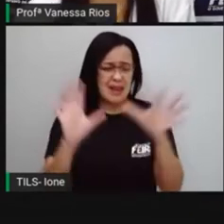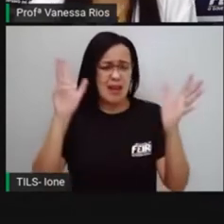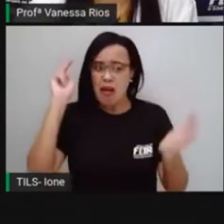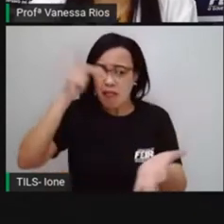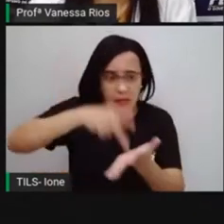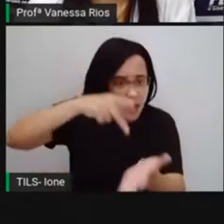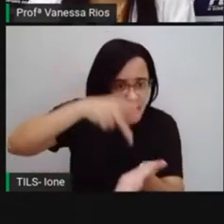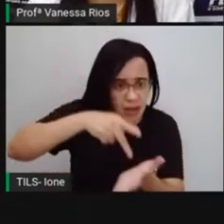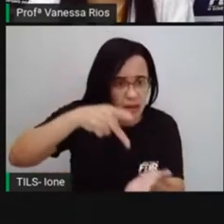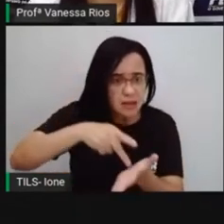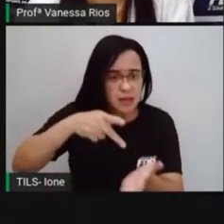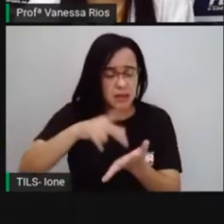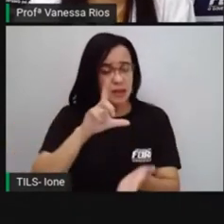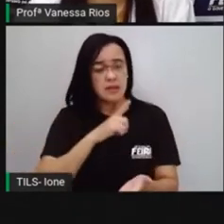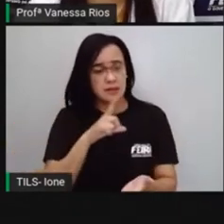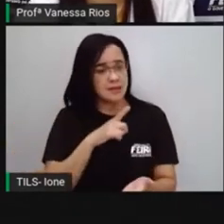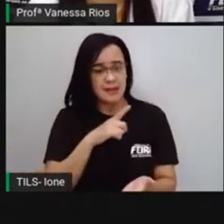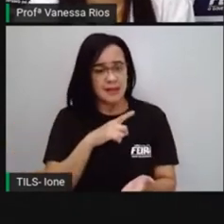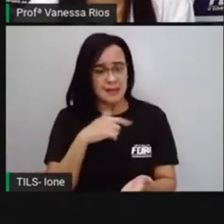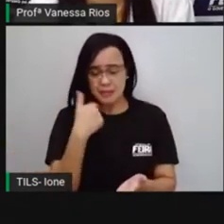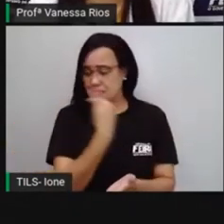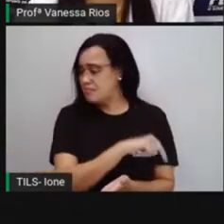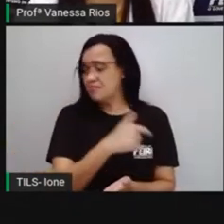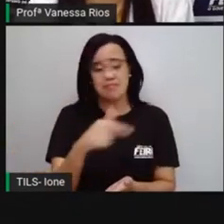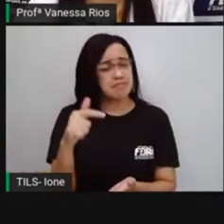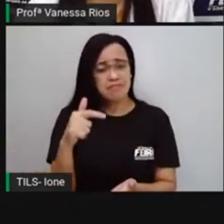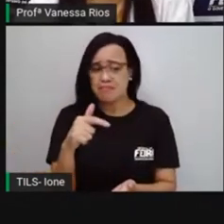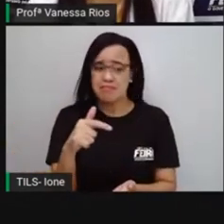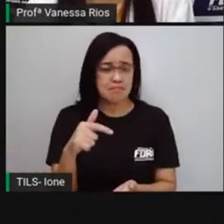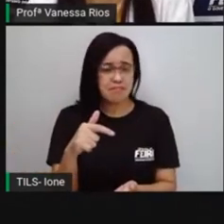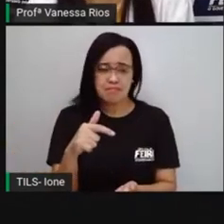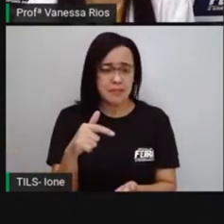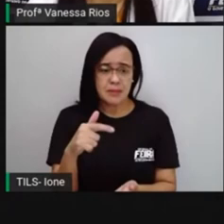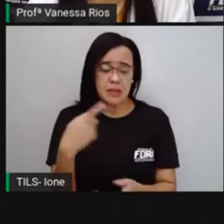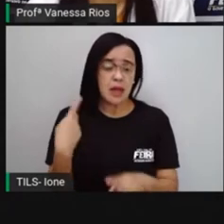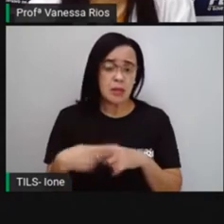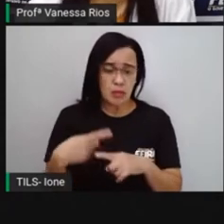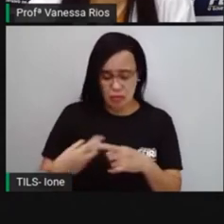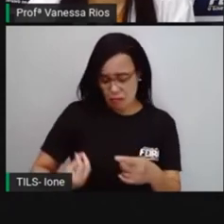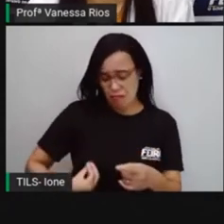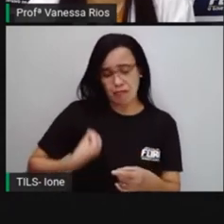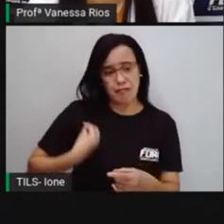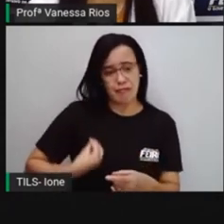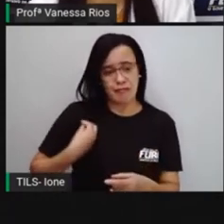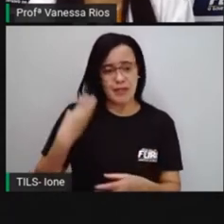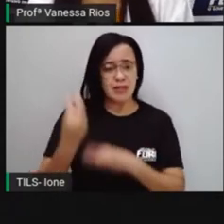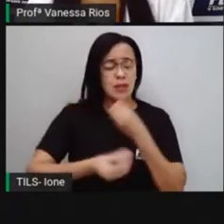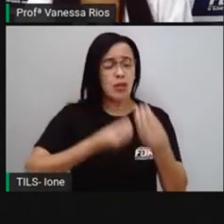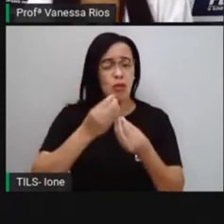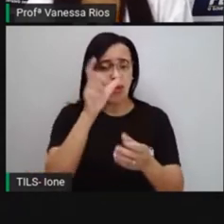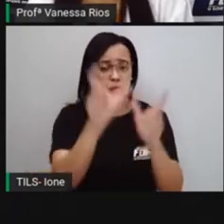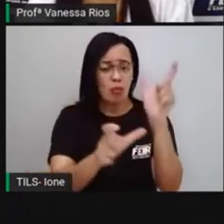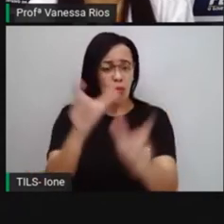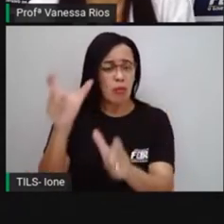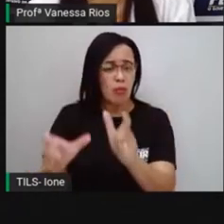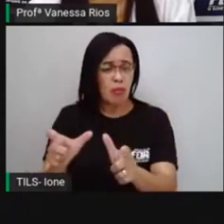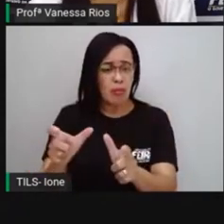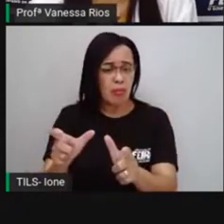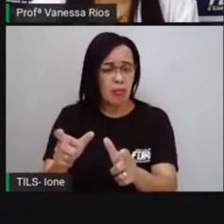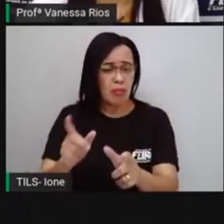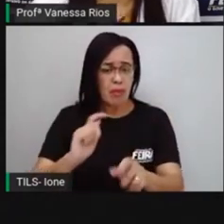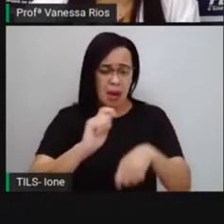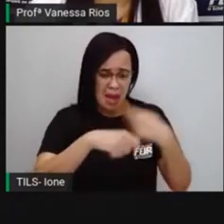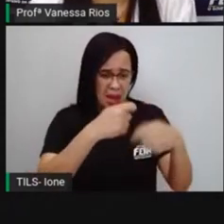de fato, porque estavam aí vivendo em condições econômicas, né? Condições de vida muito